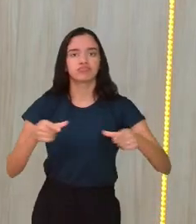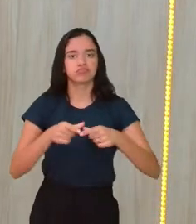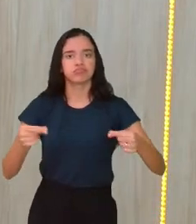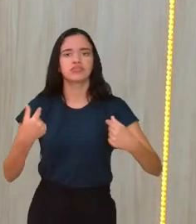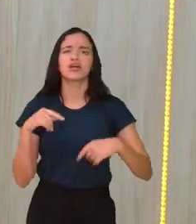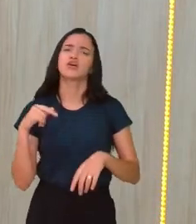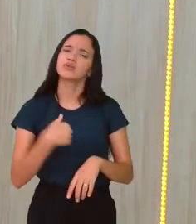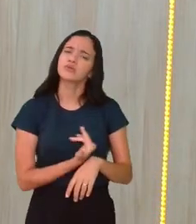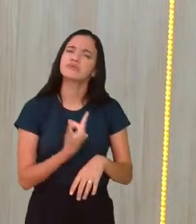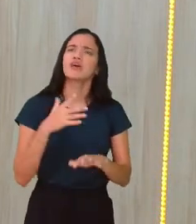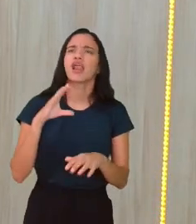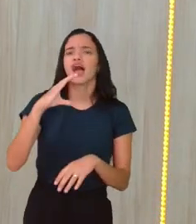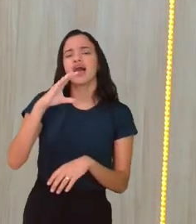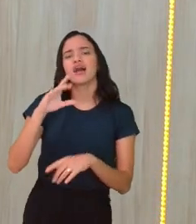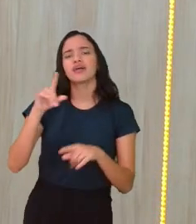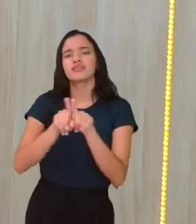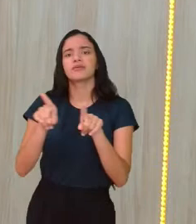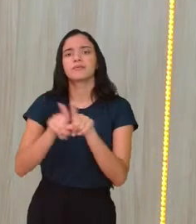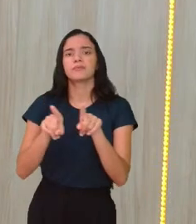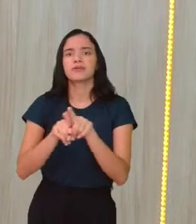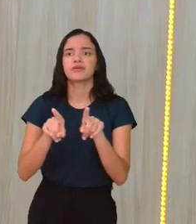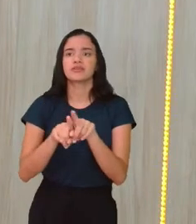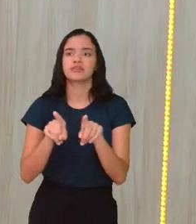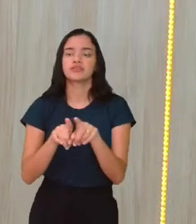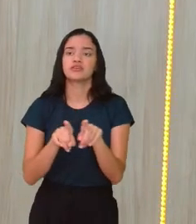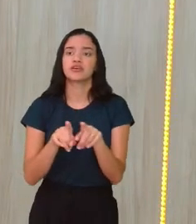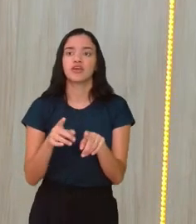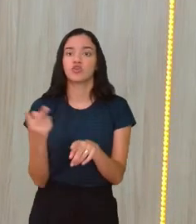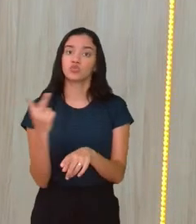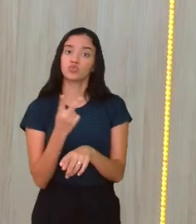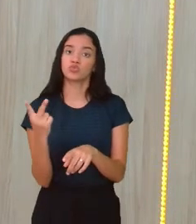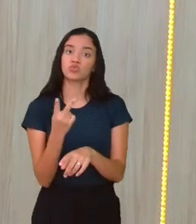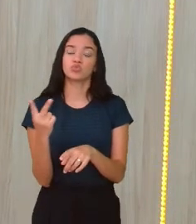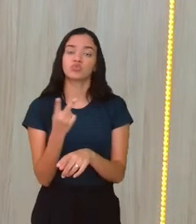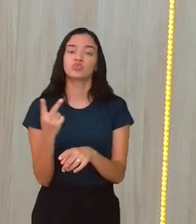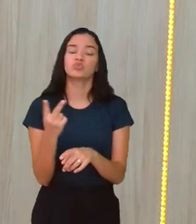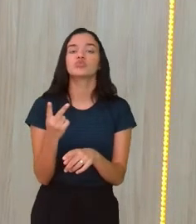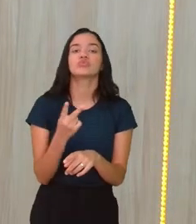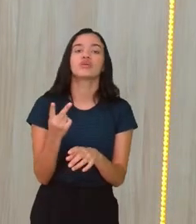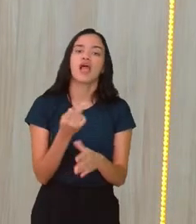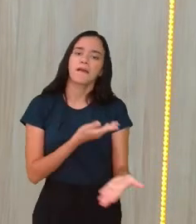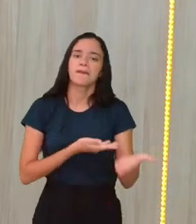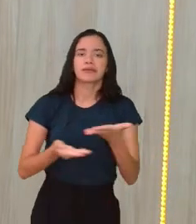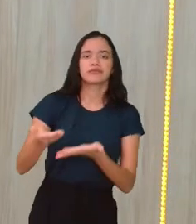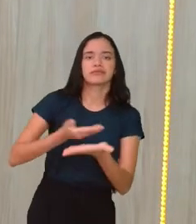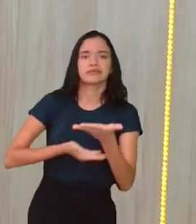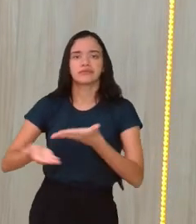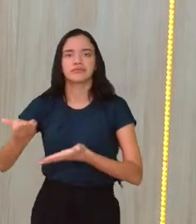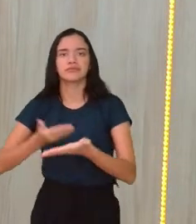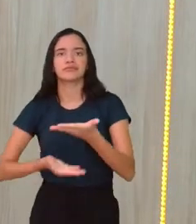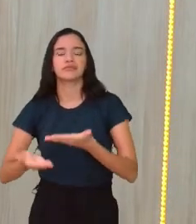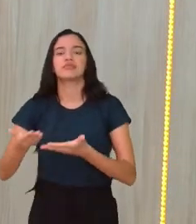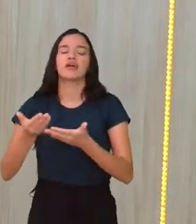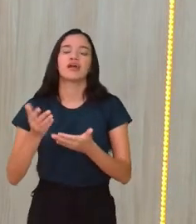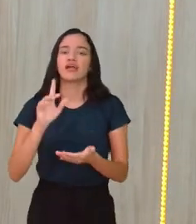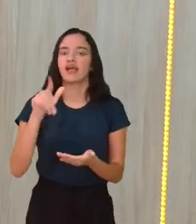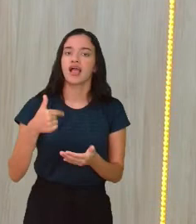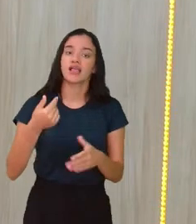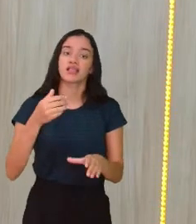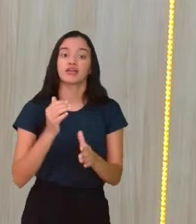aí a gente fala China, Japão, que estão ali, né? dentro, envolvidos dentro dessas